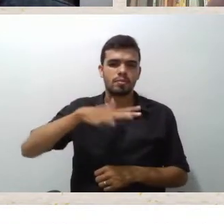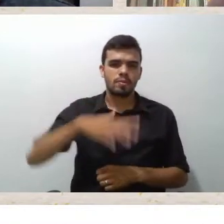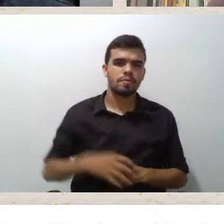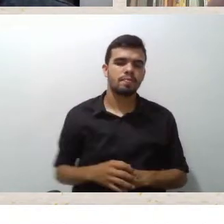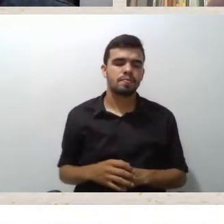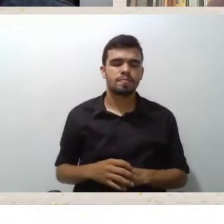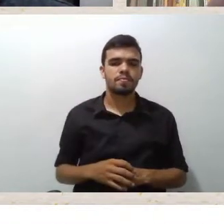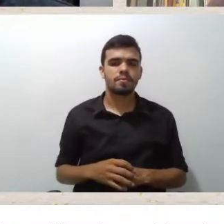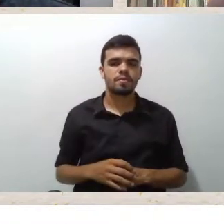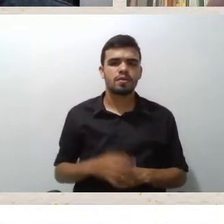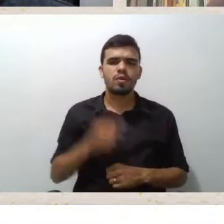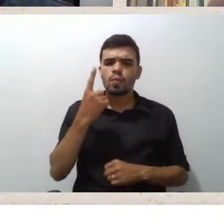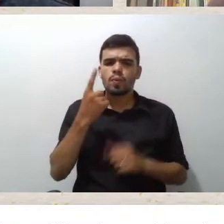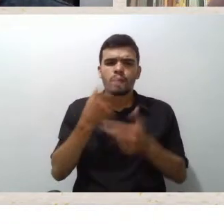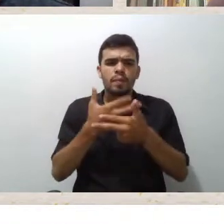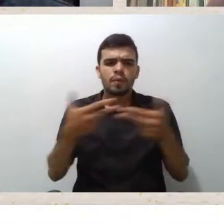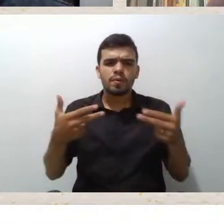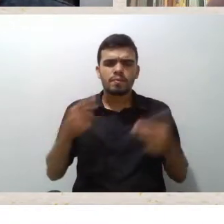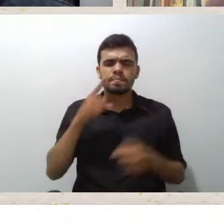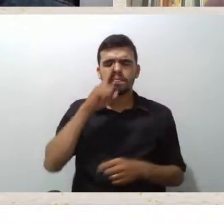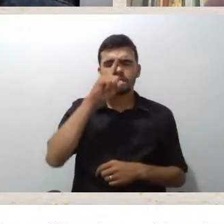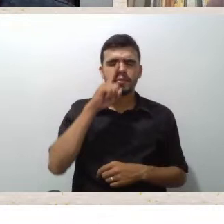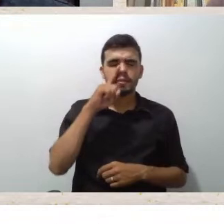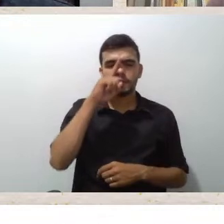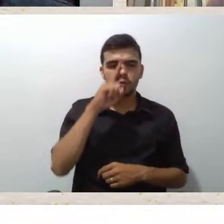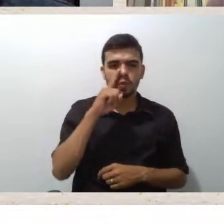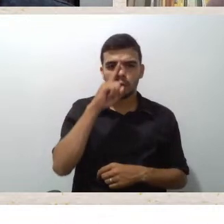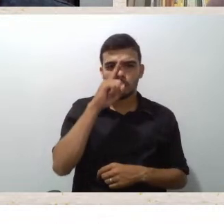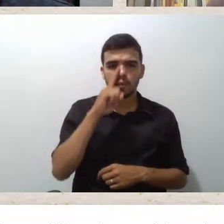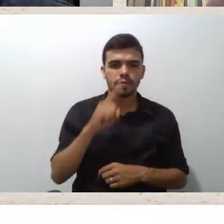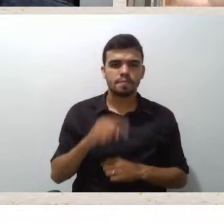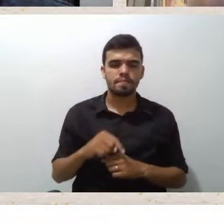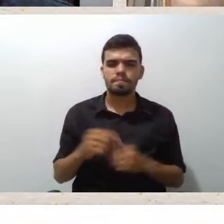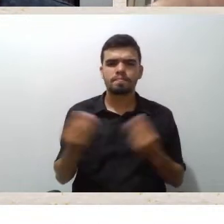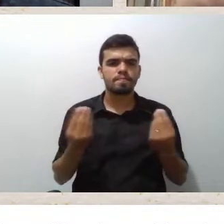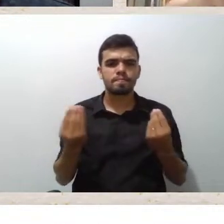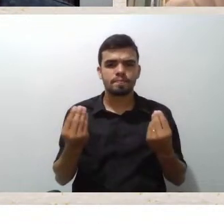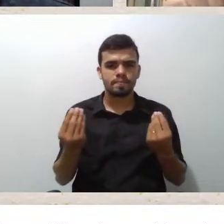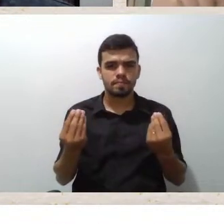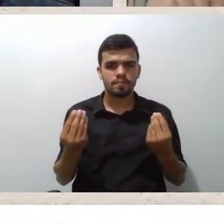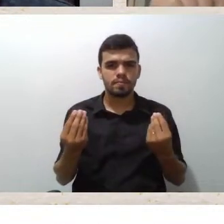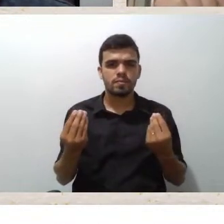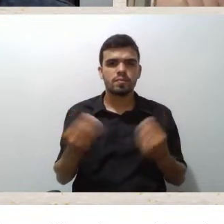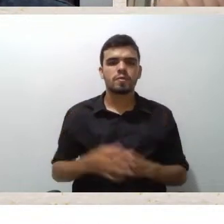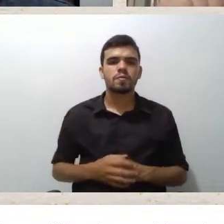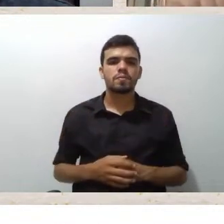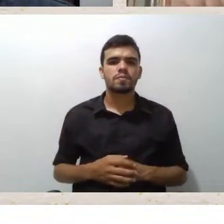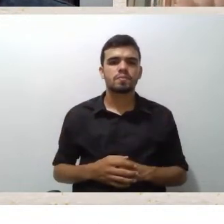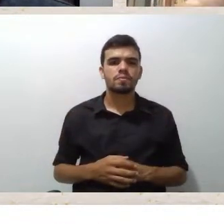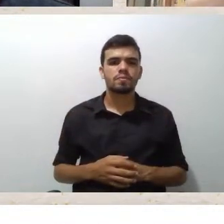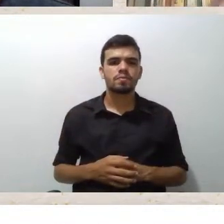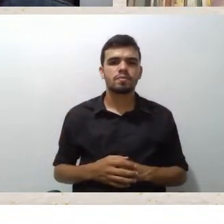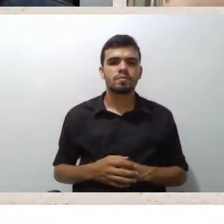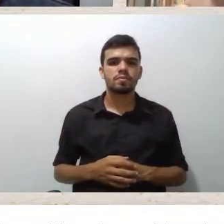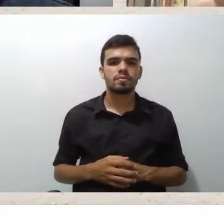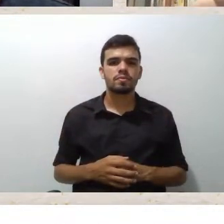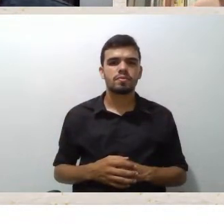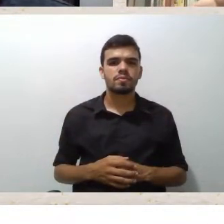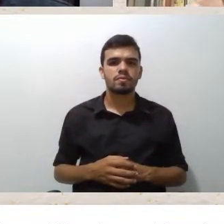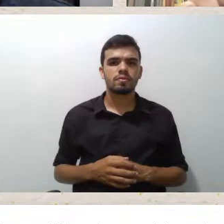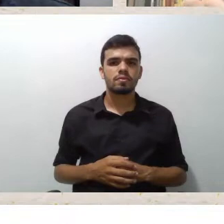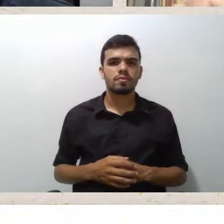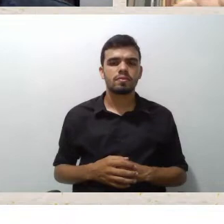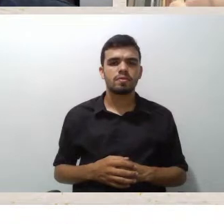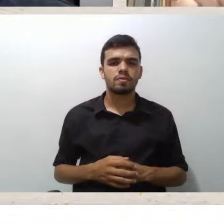Perigosíssima Que é O entendimento O não entendimento De onde se vem